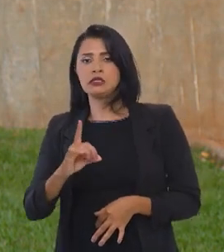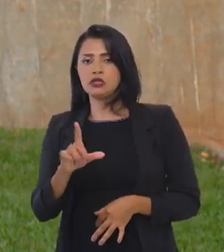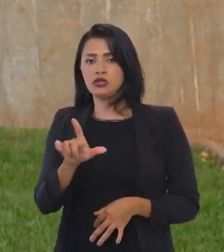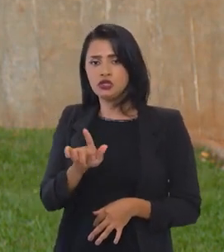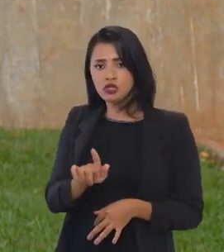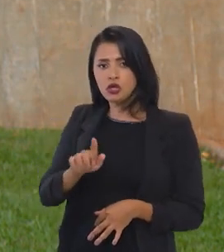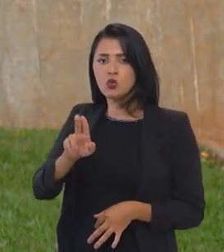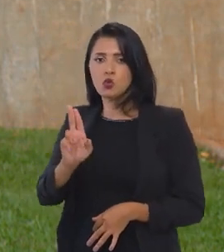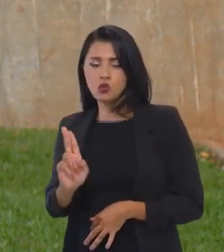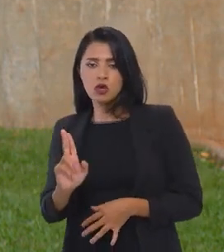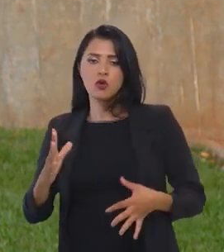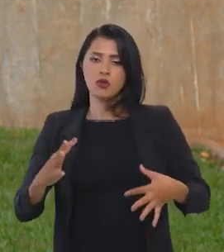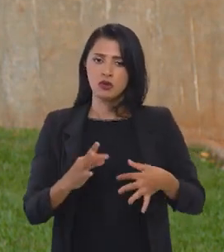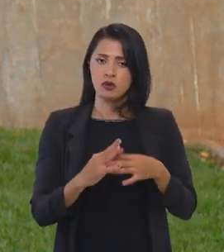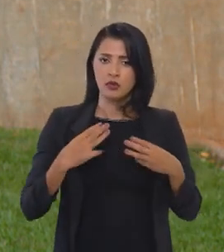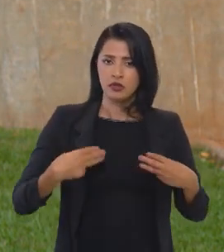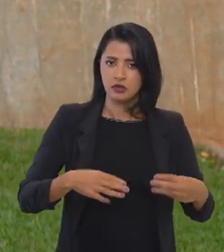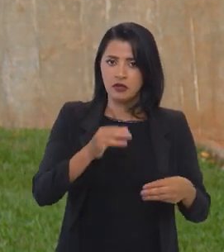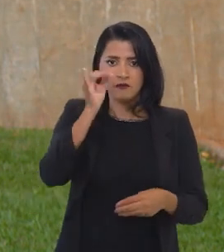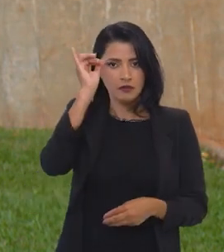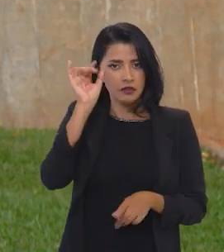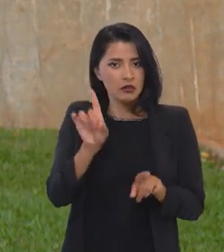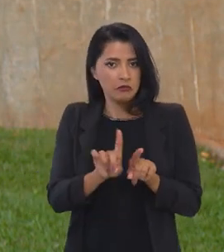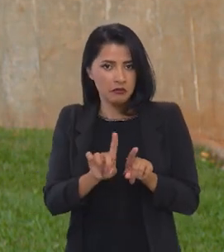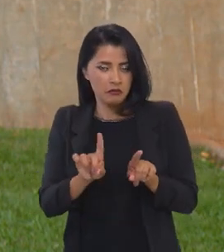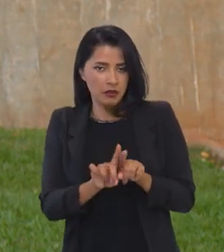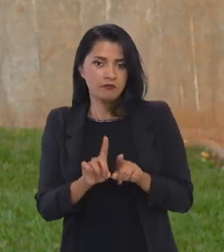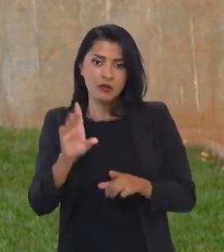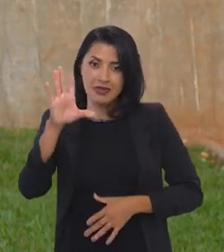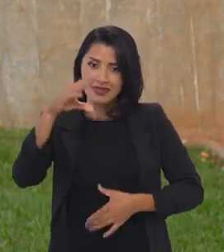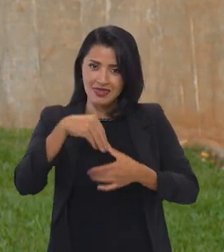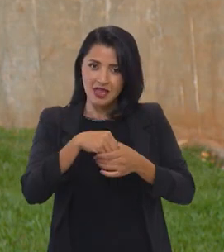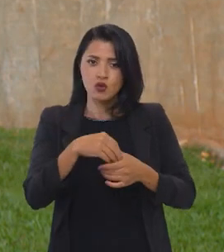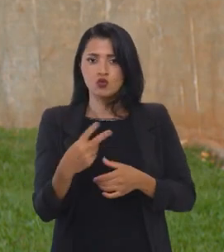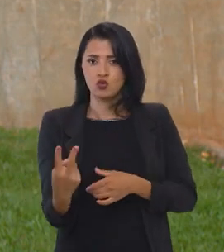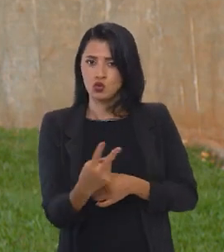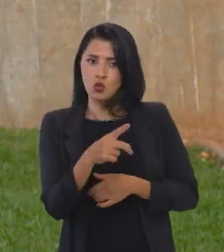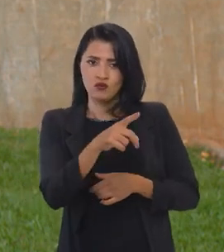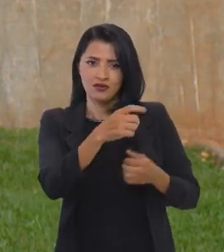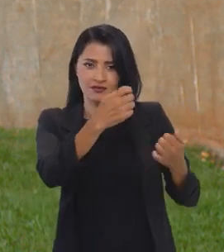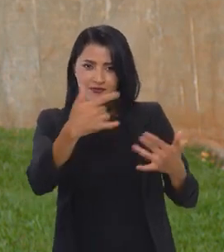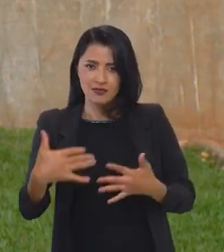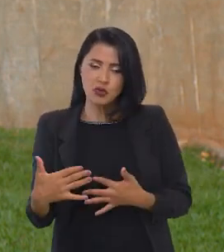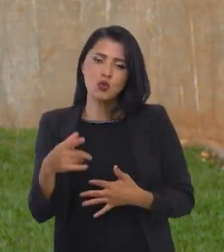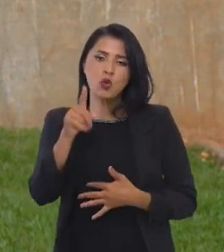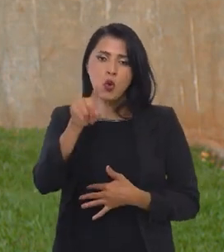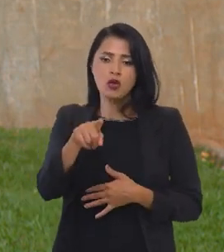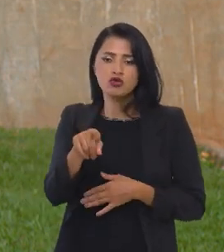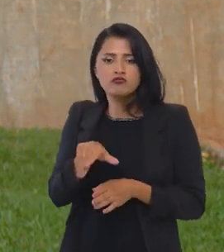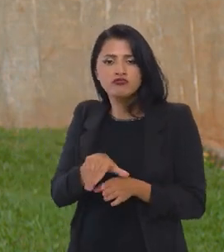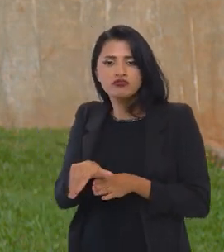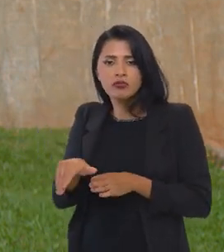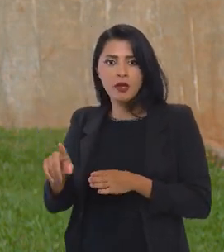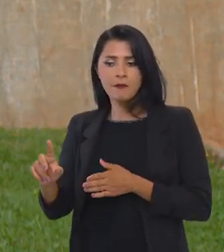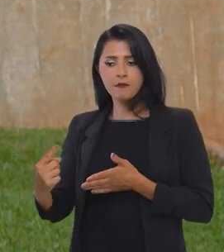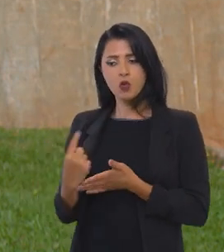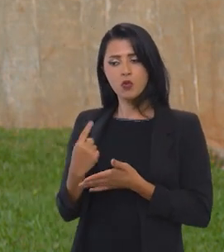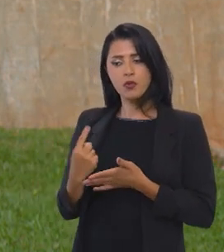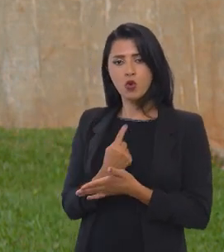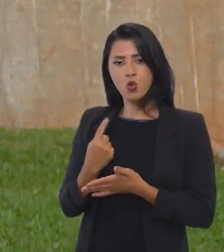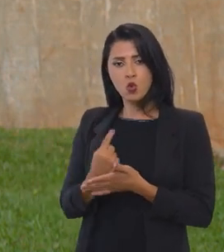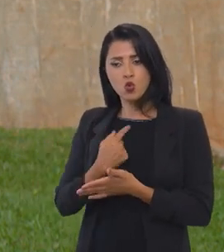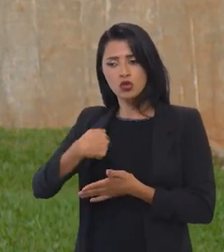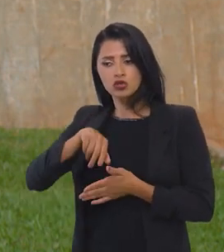e administrativamente vinculado ao Ministério da Fazenda. Então, gente, dentro dessa dimensão que você falou, é uma dimensão de consultoria